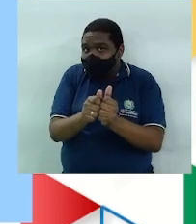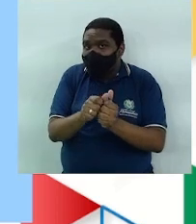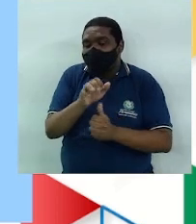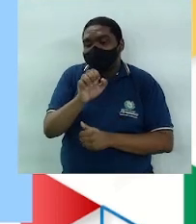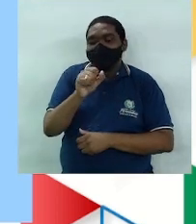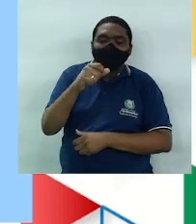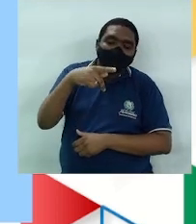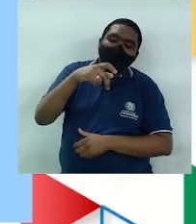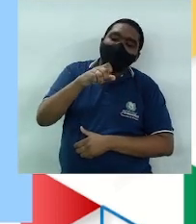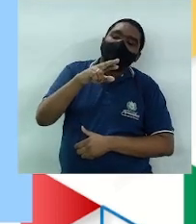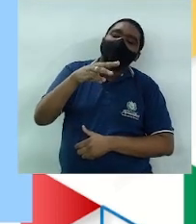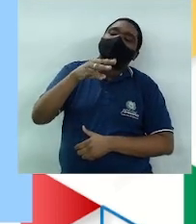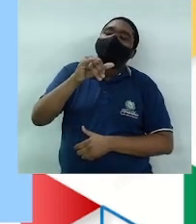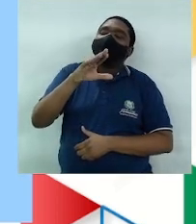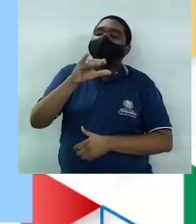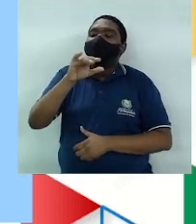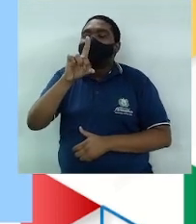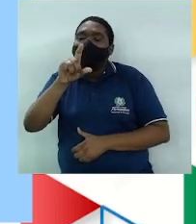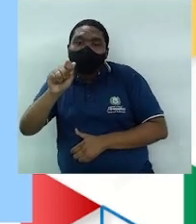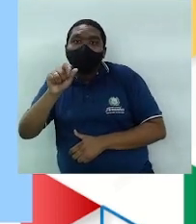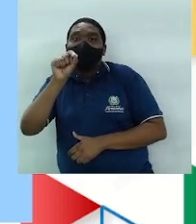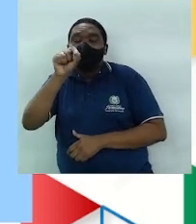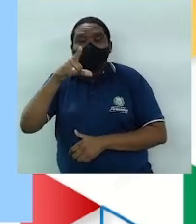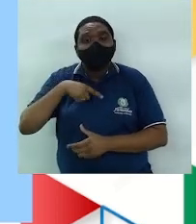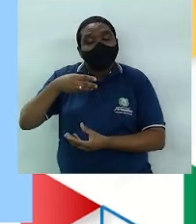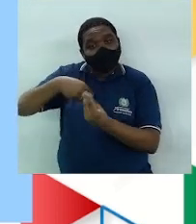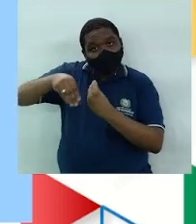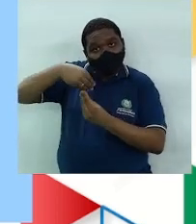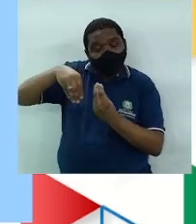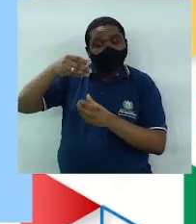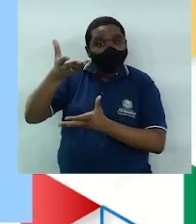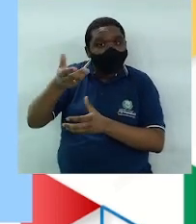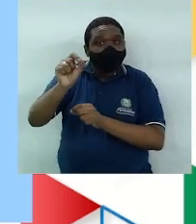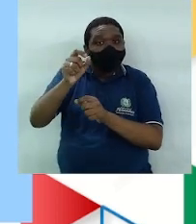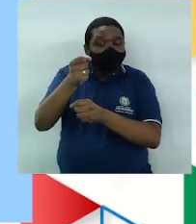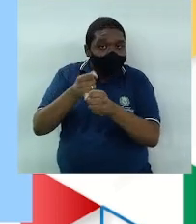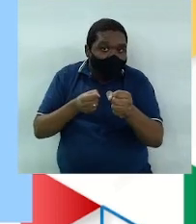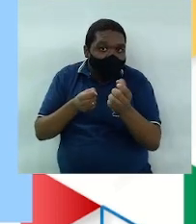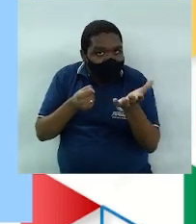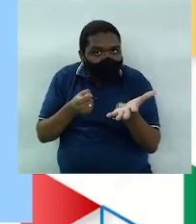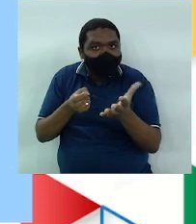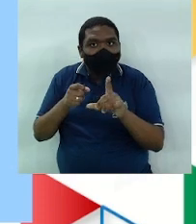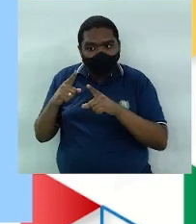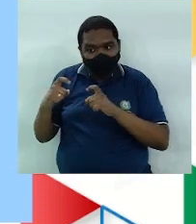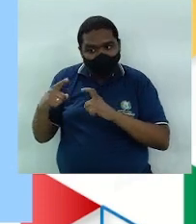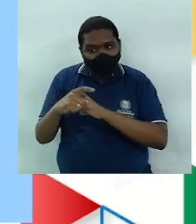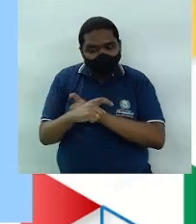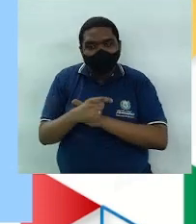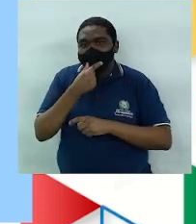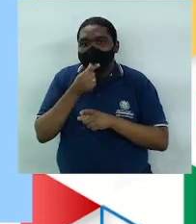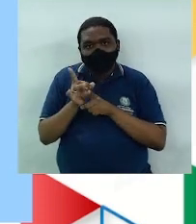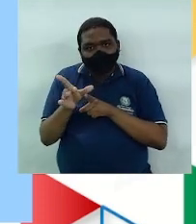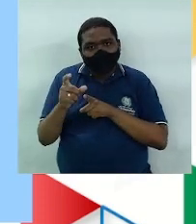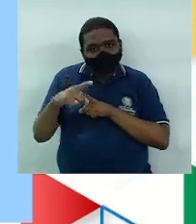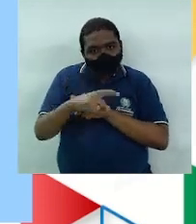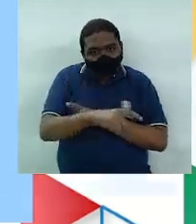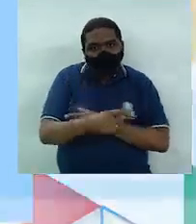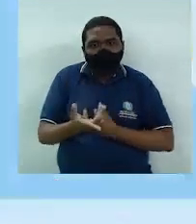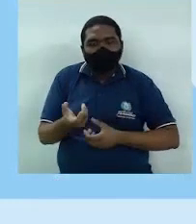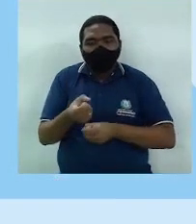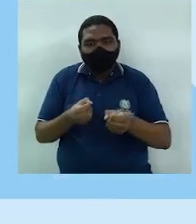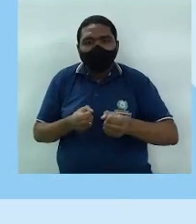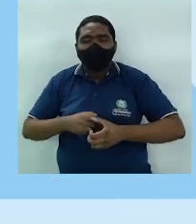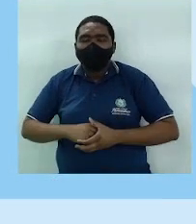espermicida. O espermicida é o quê? Seria um componente químico capaz de matar os espermatozoides. Tá certo? É um produto que ele mata os